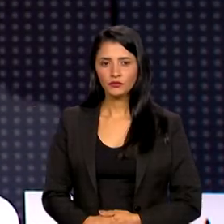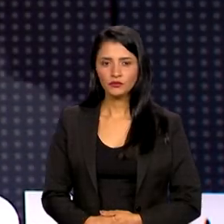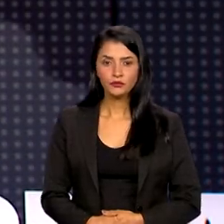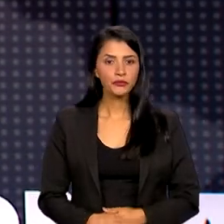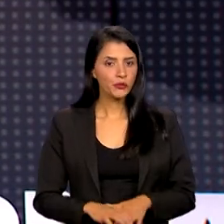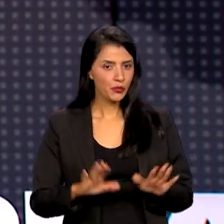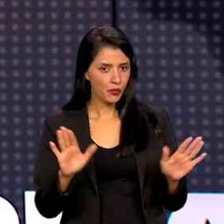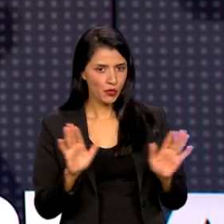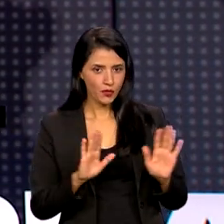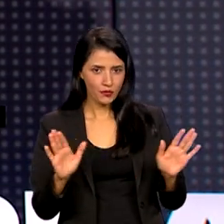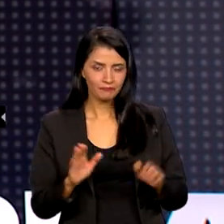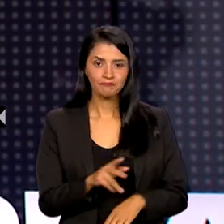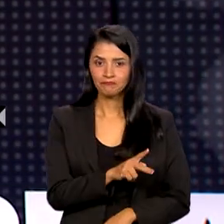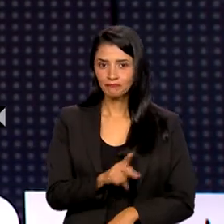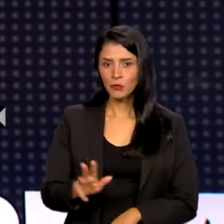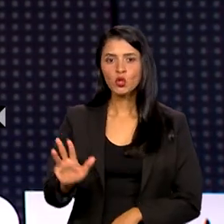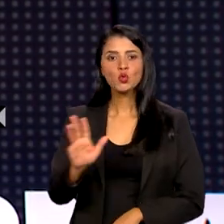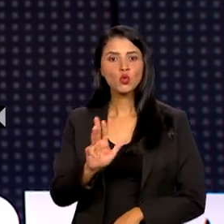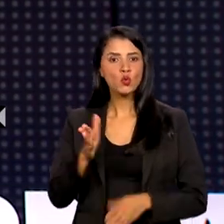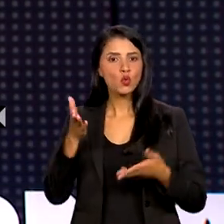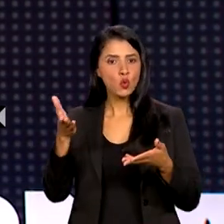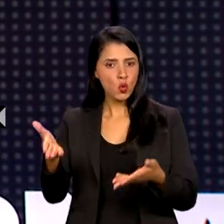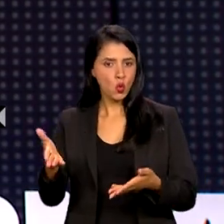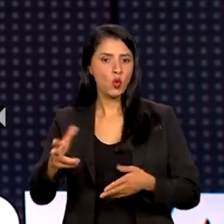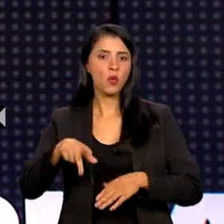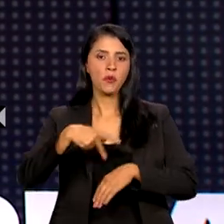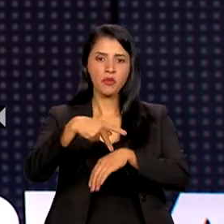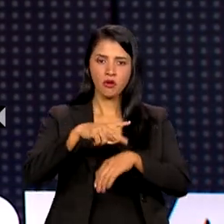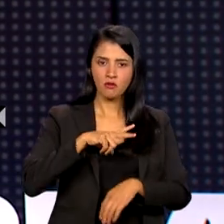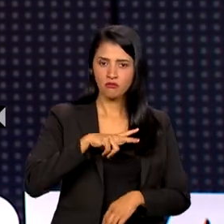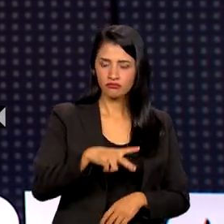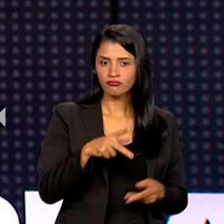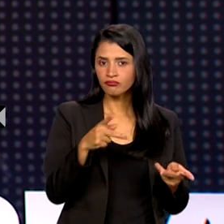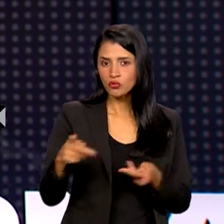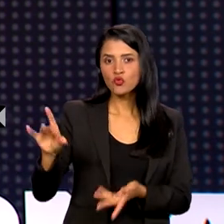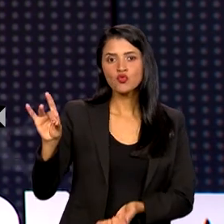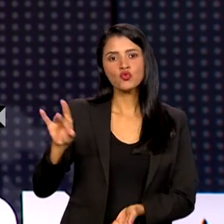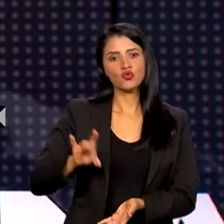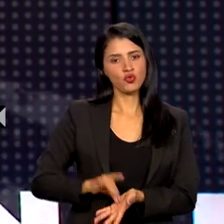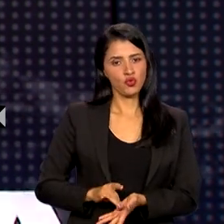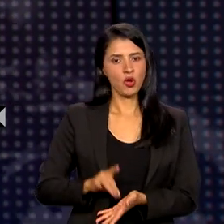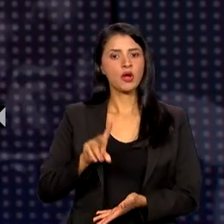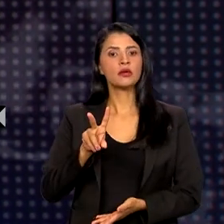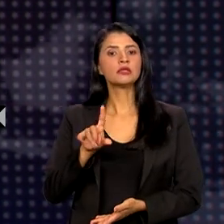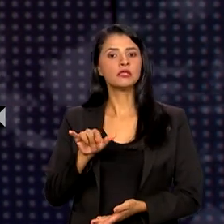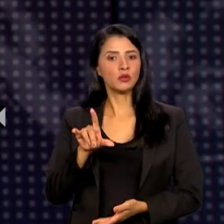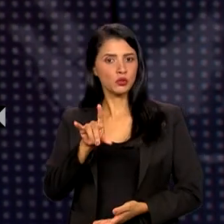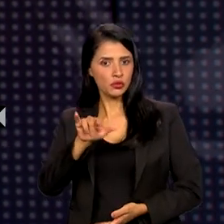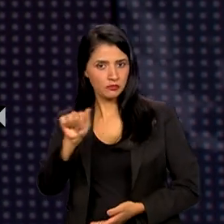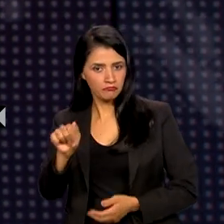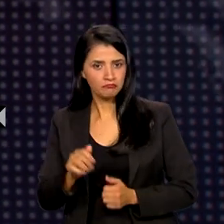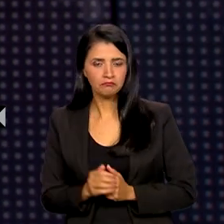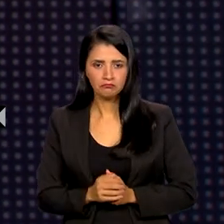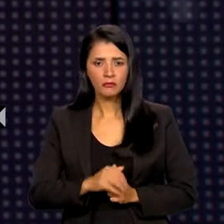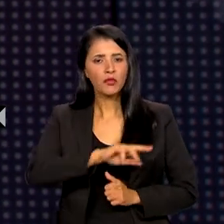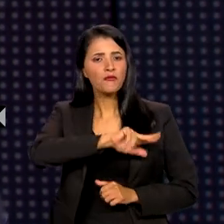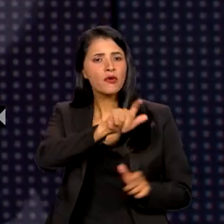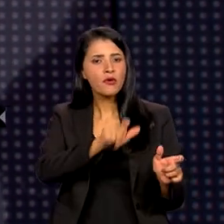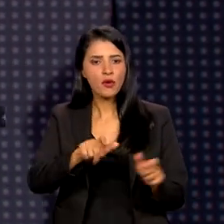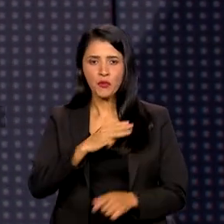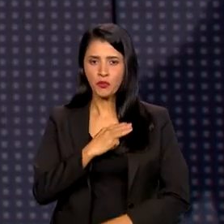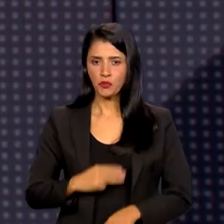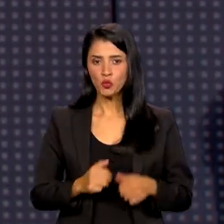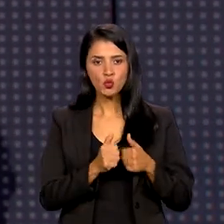Olá, o presidente Lula está em Portugal para uma visita oficial de cinco dias. Diversos ministros o